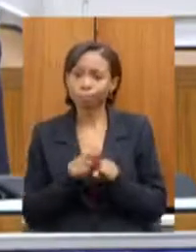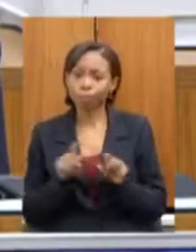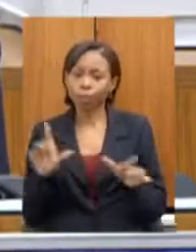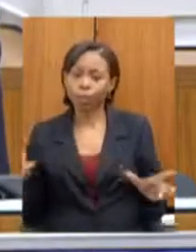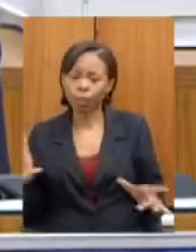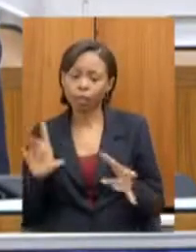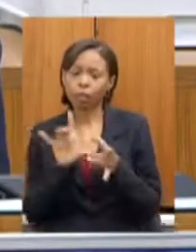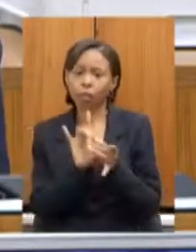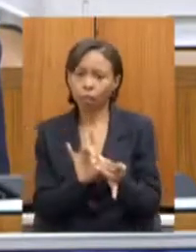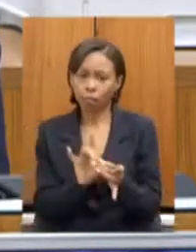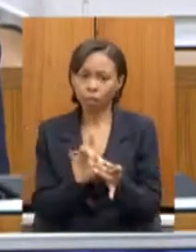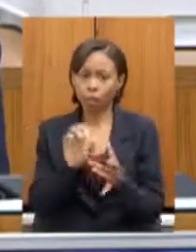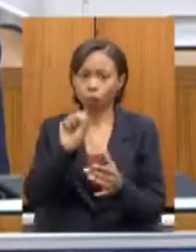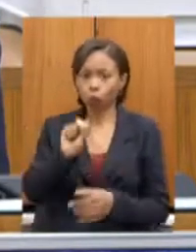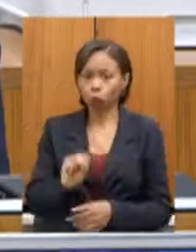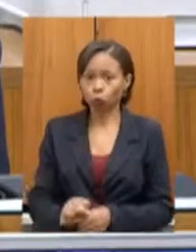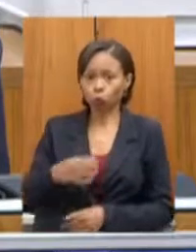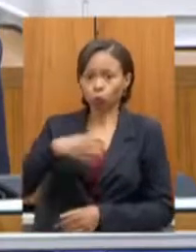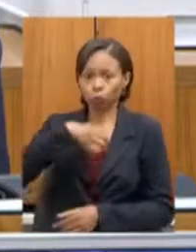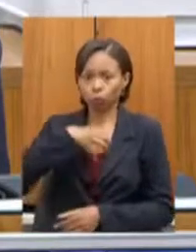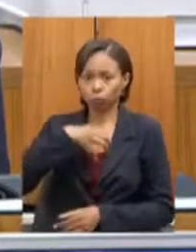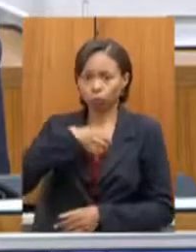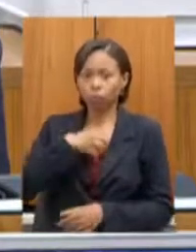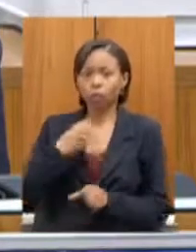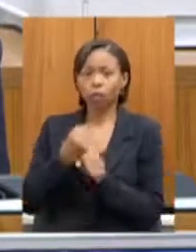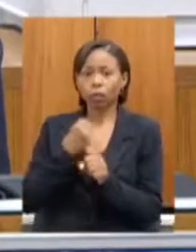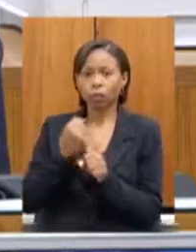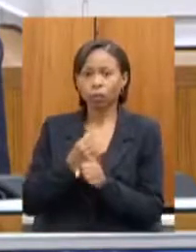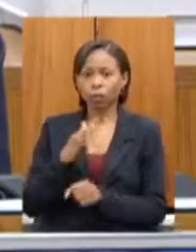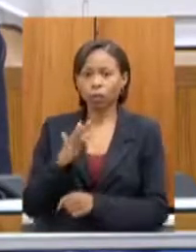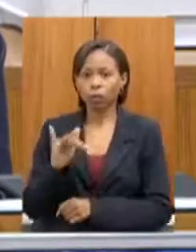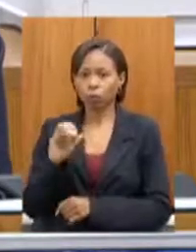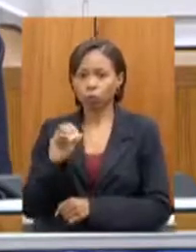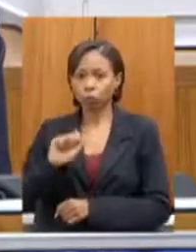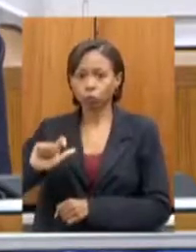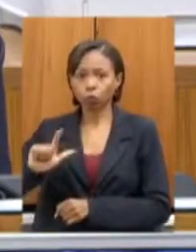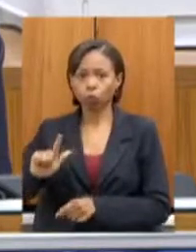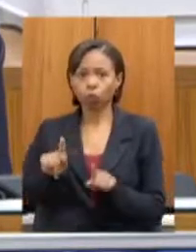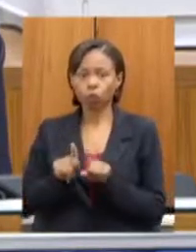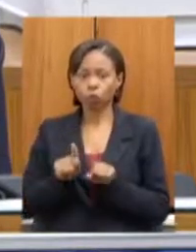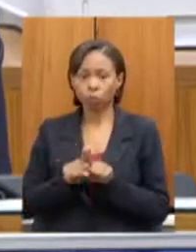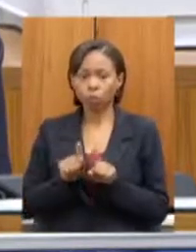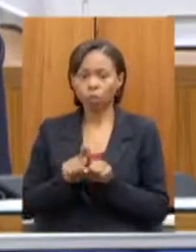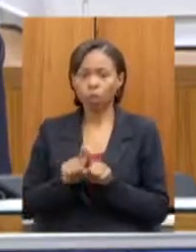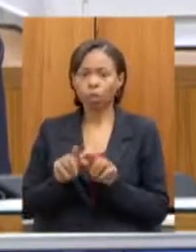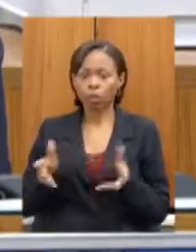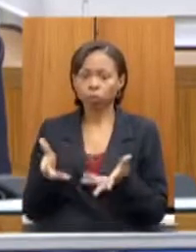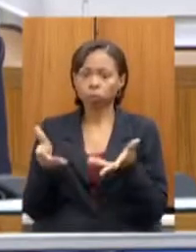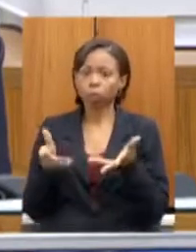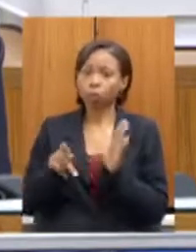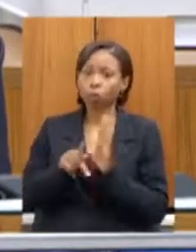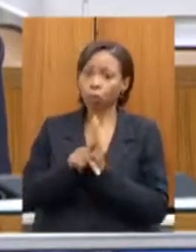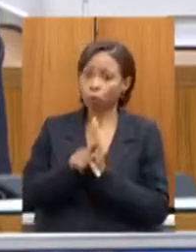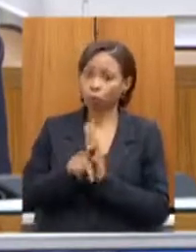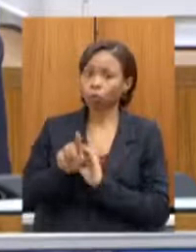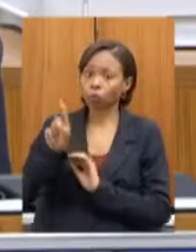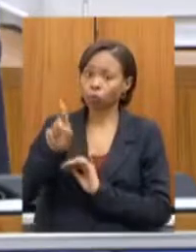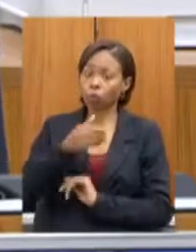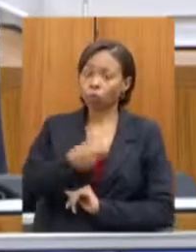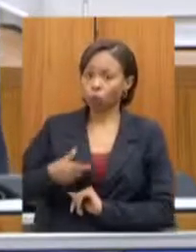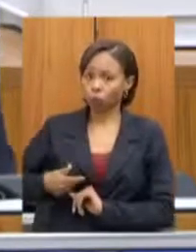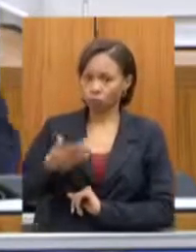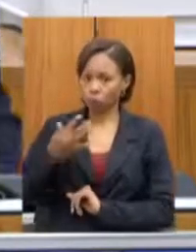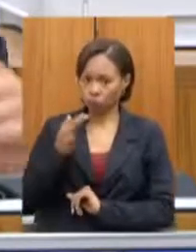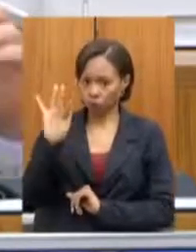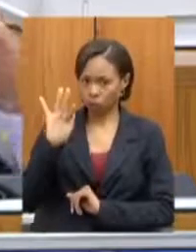agora o sul da Bahia e a construção da Fiol que está sendo tocada aí pelo governo federal então deputado